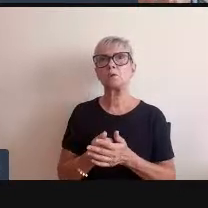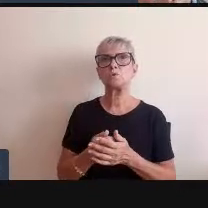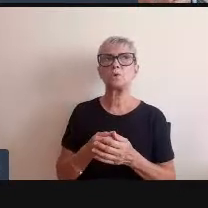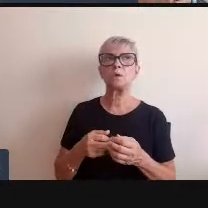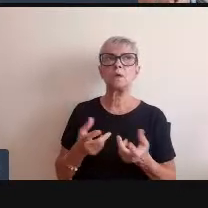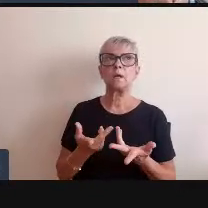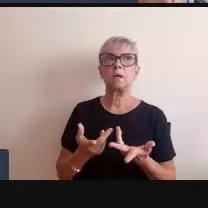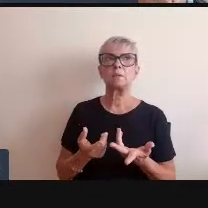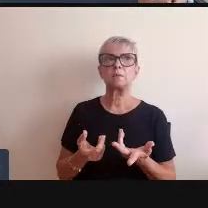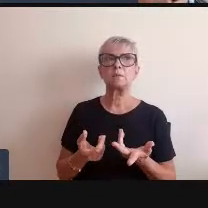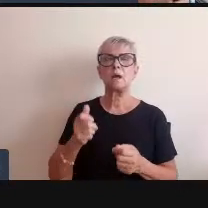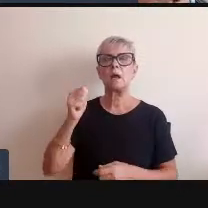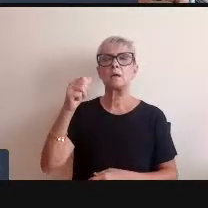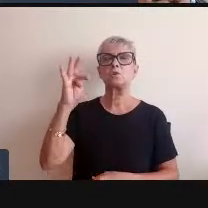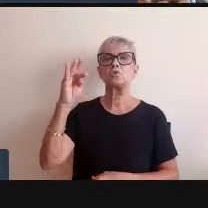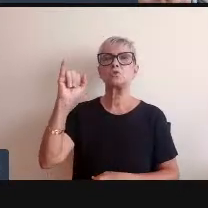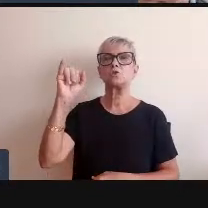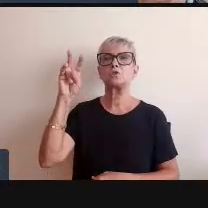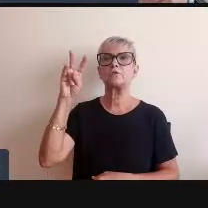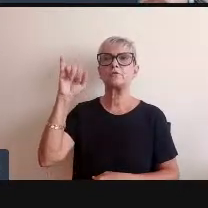com a Maria Clara